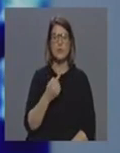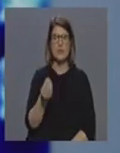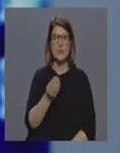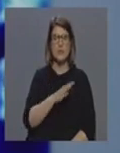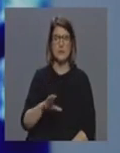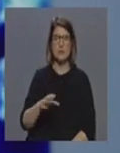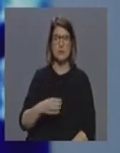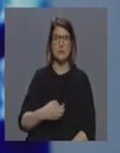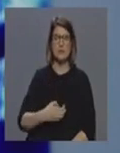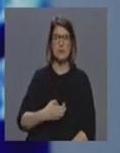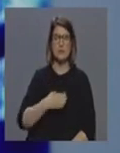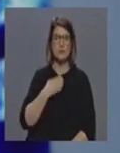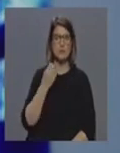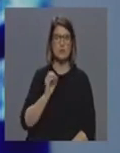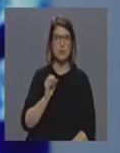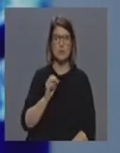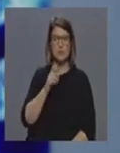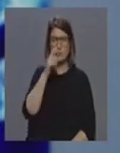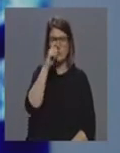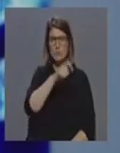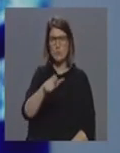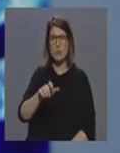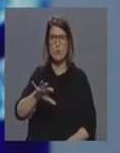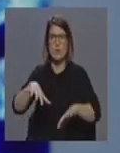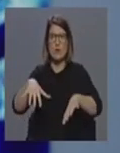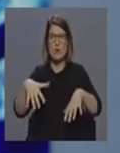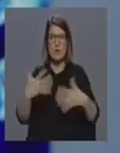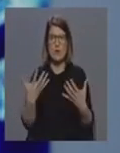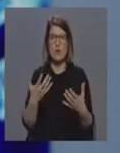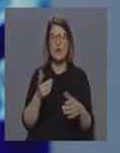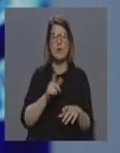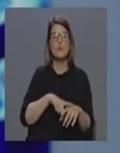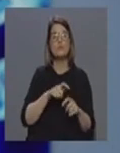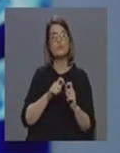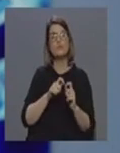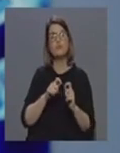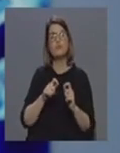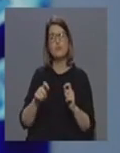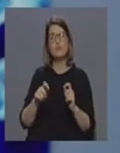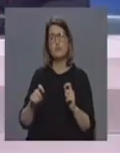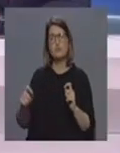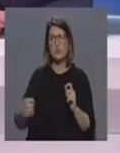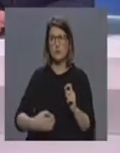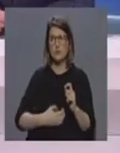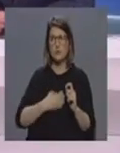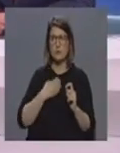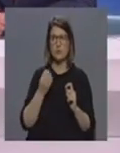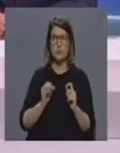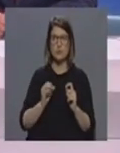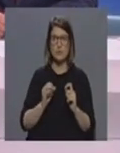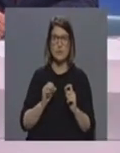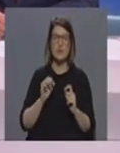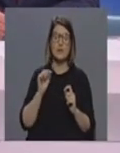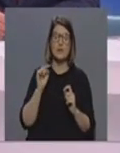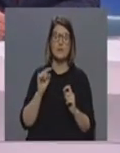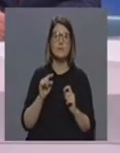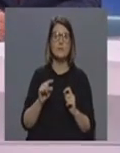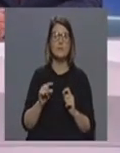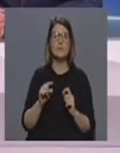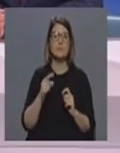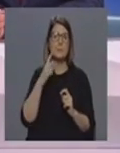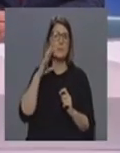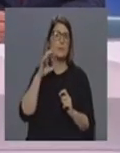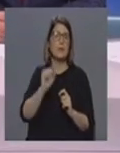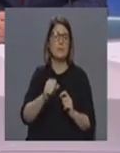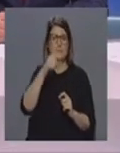não surgem em qualquer ser humano durante um grande período de tempo. E é esse ao FIOCAB, aqui, um mecanismo difícil de detecção